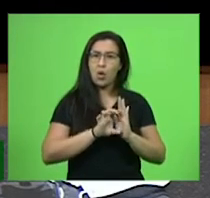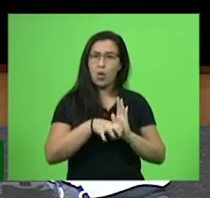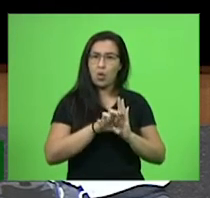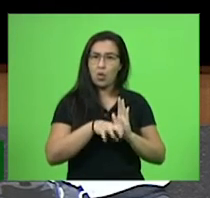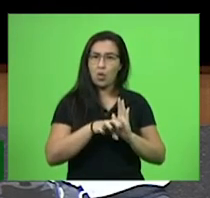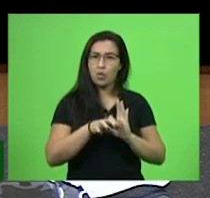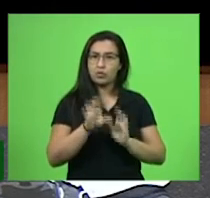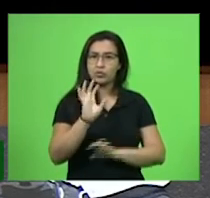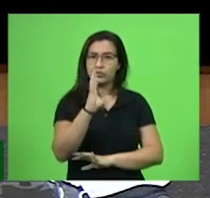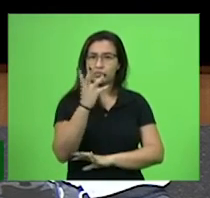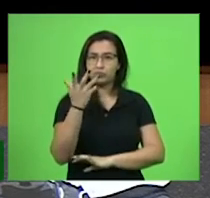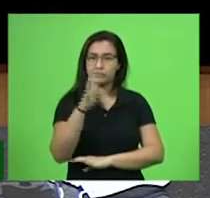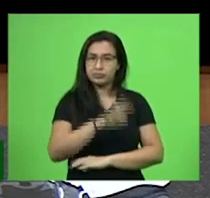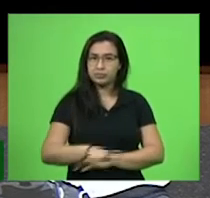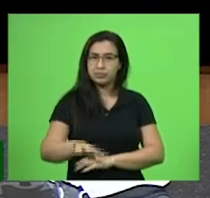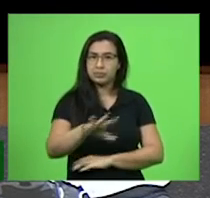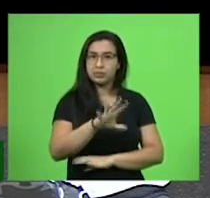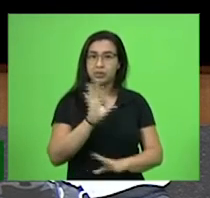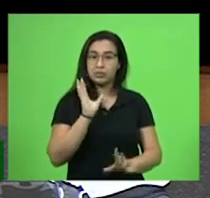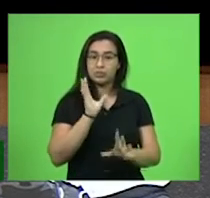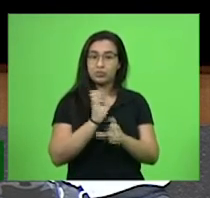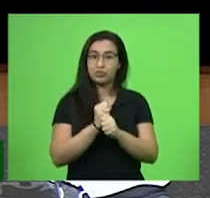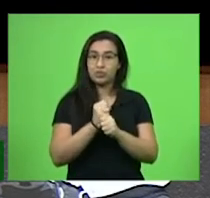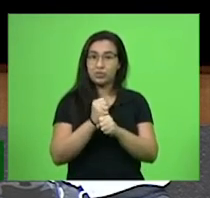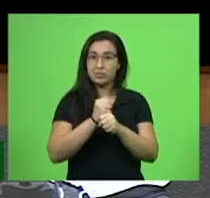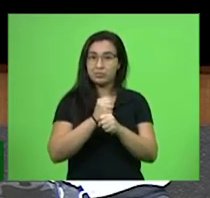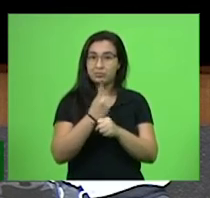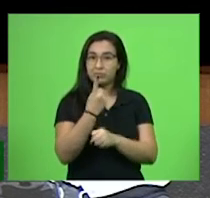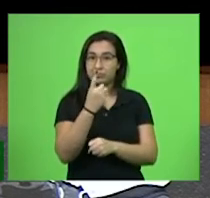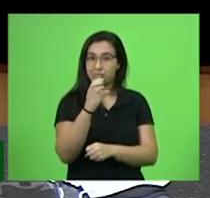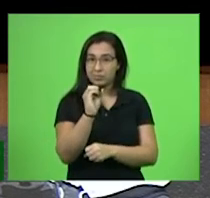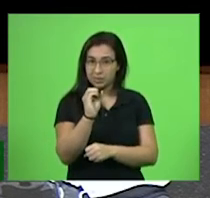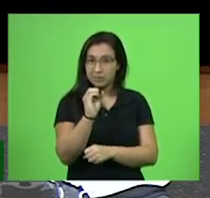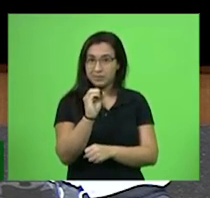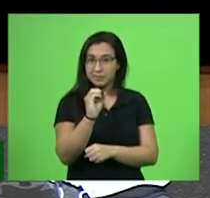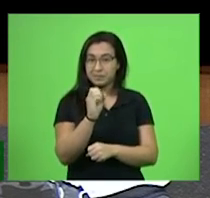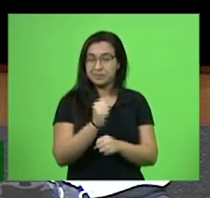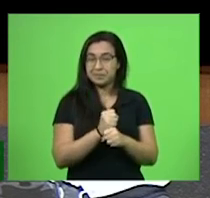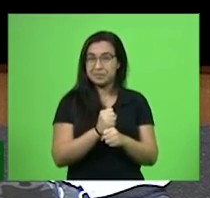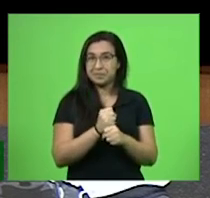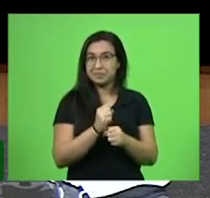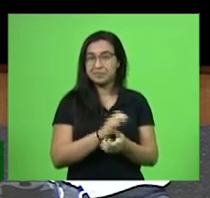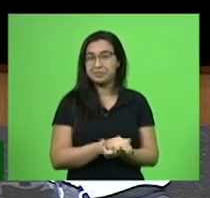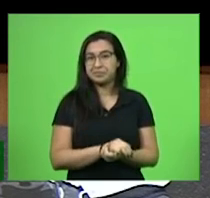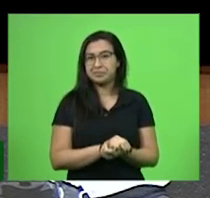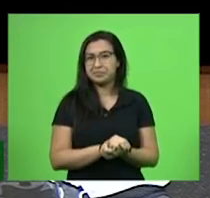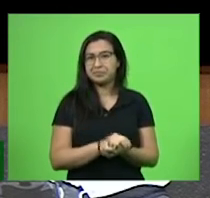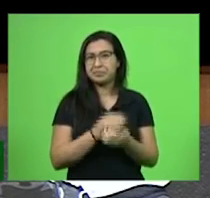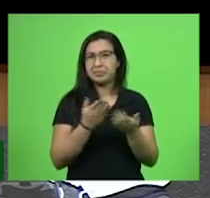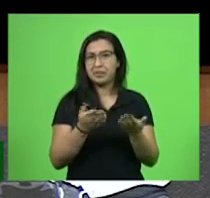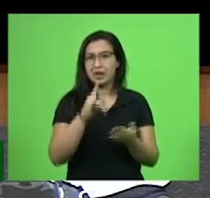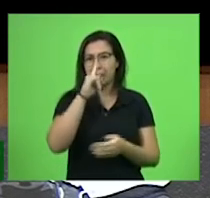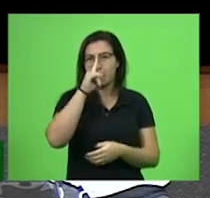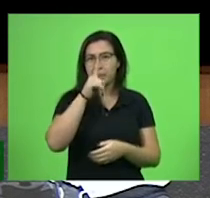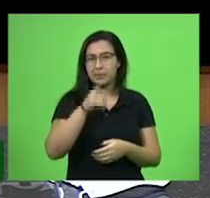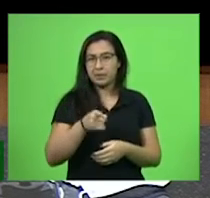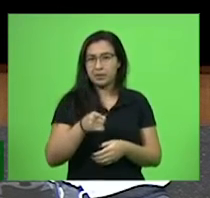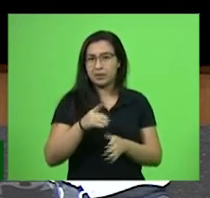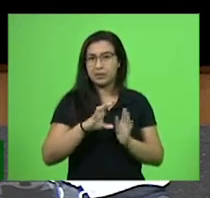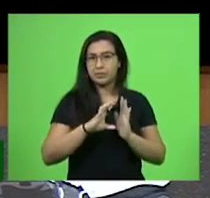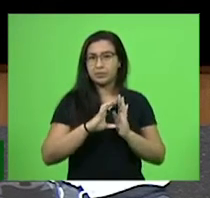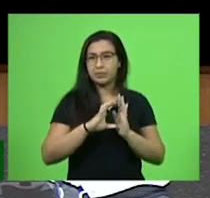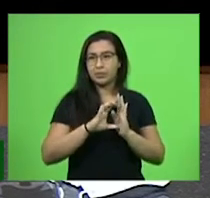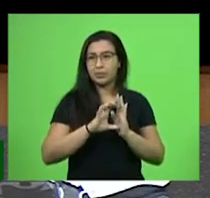10 anos, aliás, tem esta previsão, quando da sanção do Código Atual.